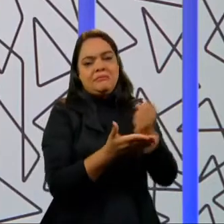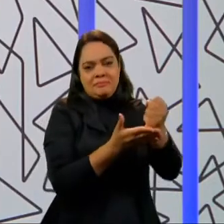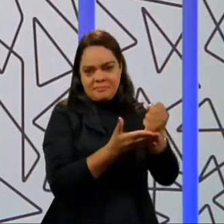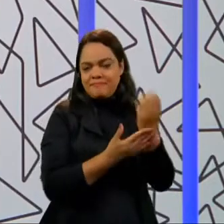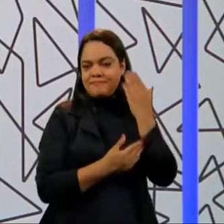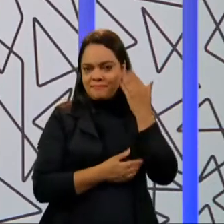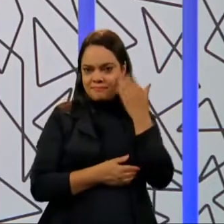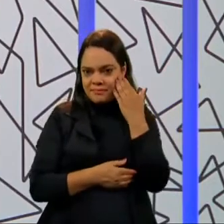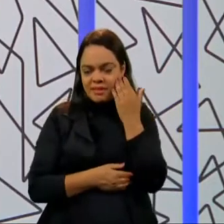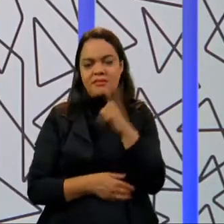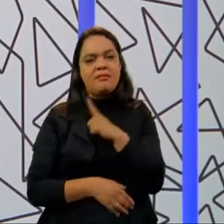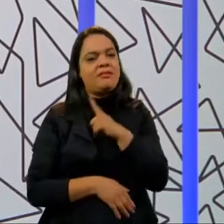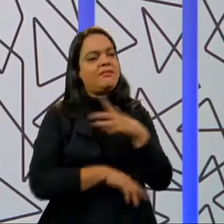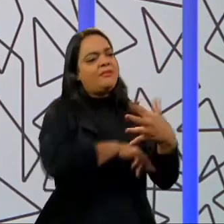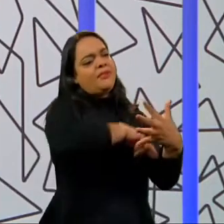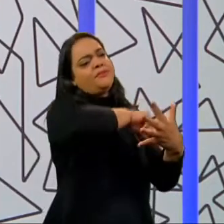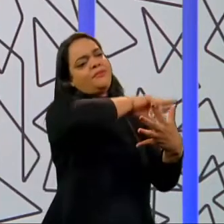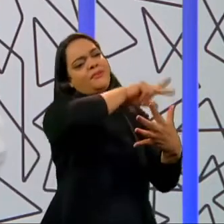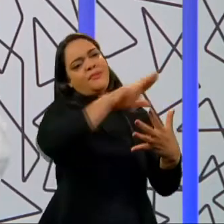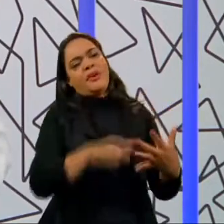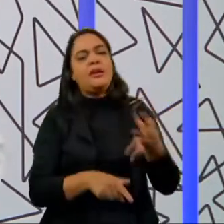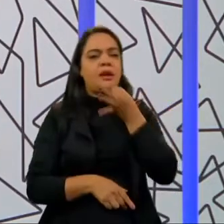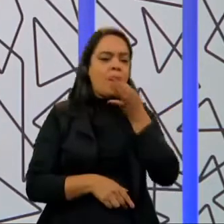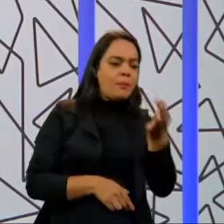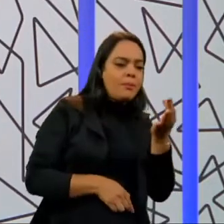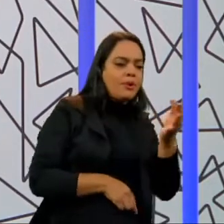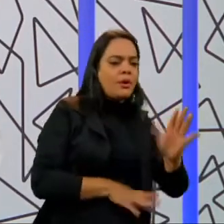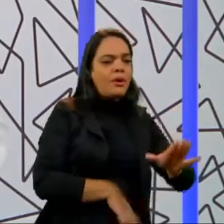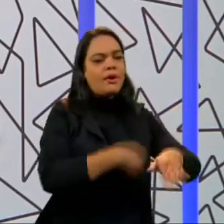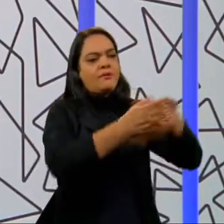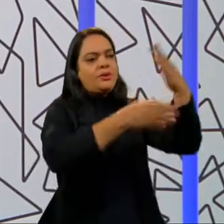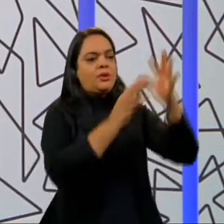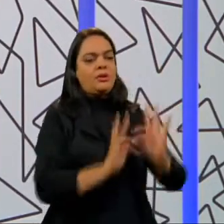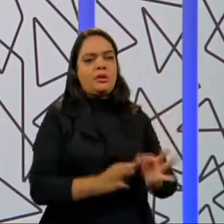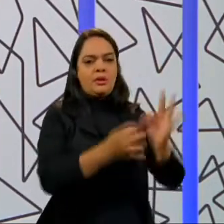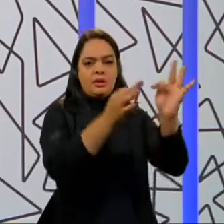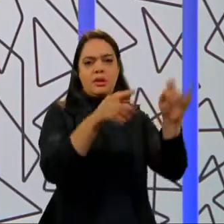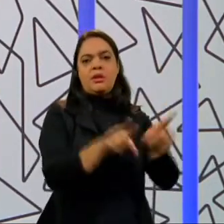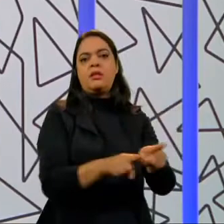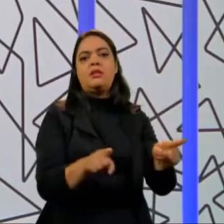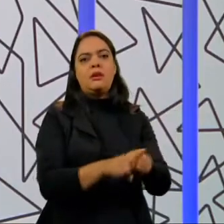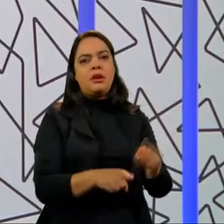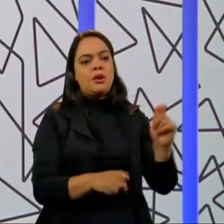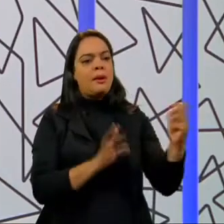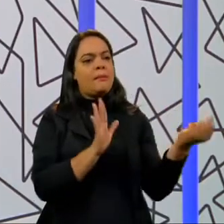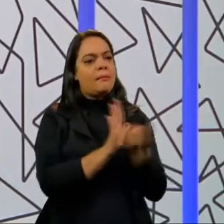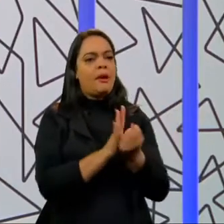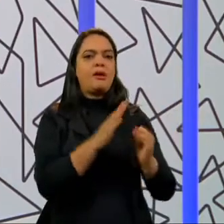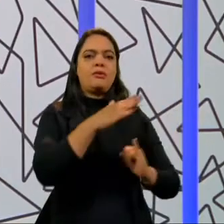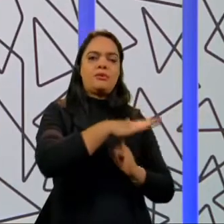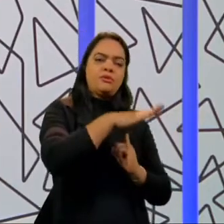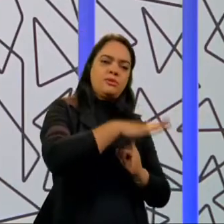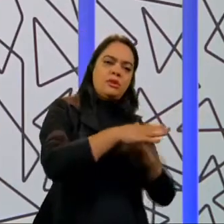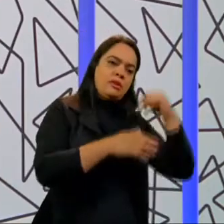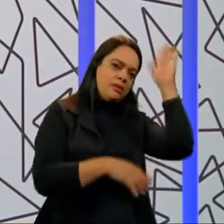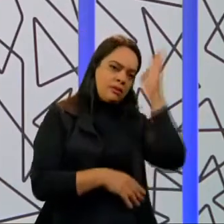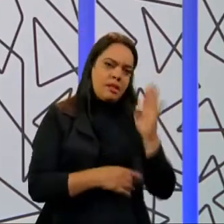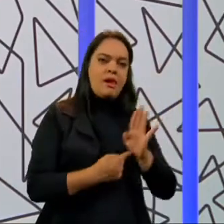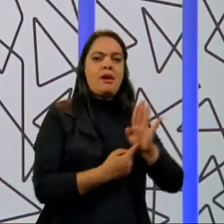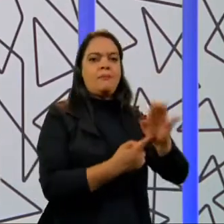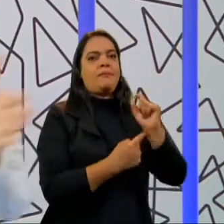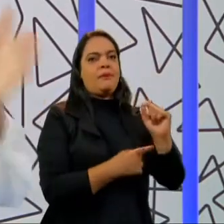Então, são vários fatores, tanto do ponto de vista da evolução tecnológica, quanto do próprio marco institucional do Brasil, que mostram que a